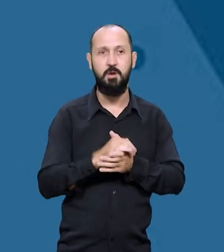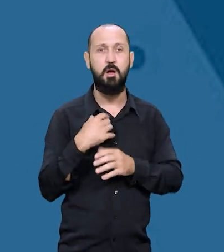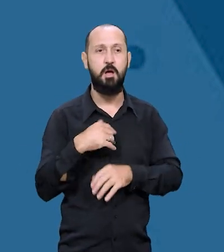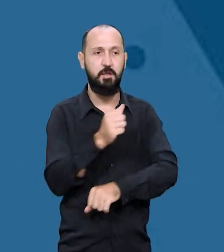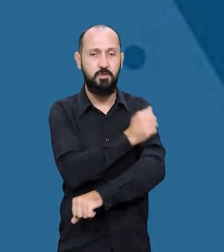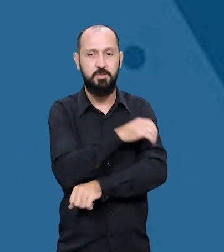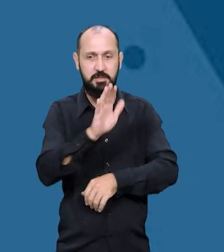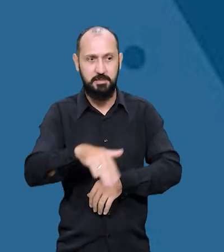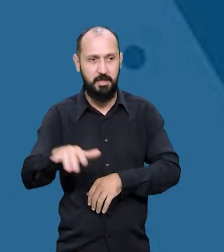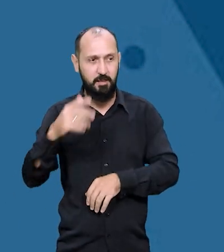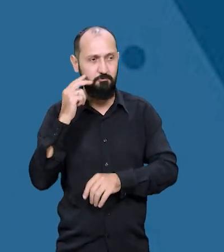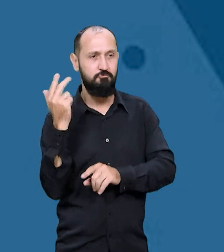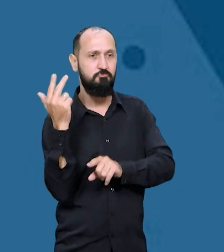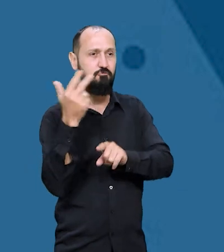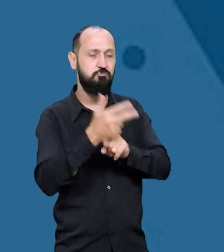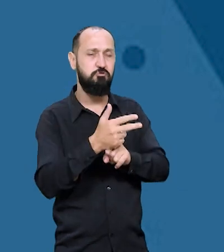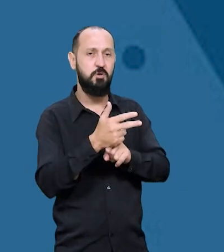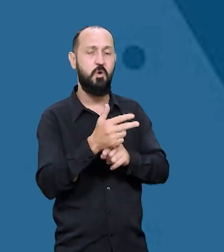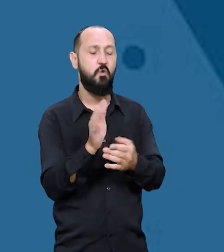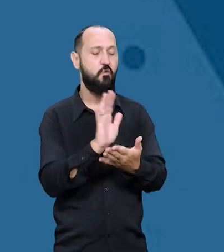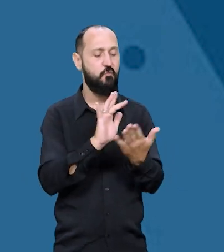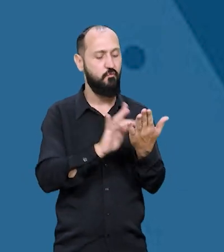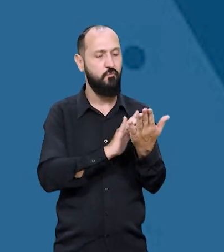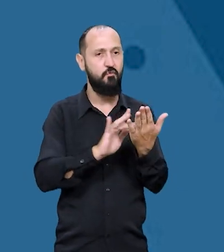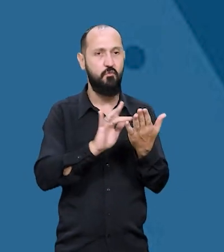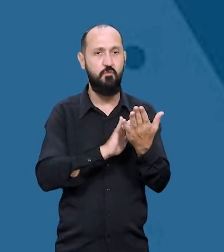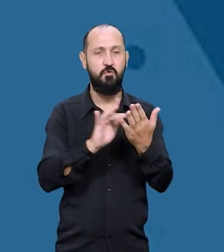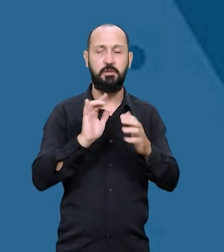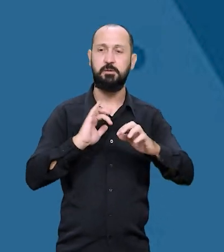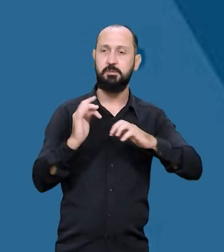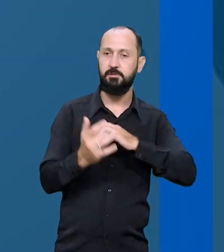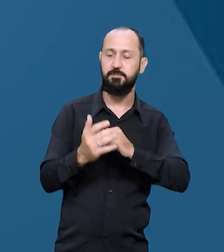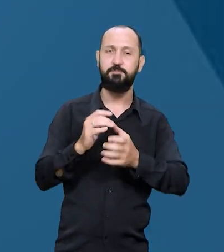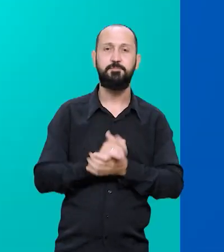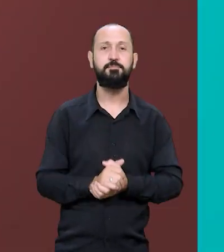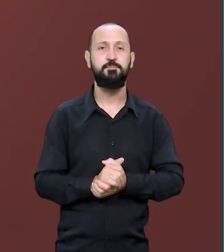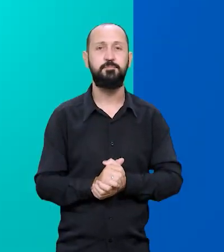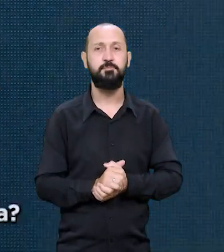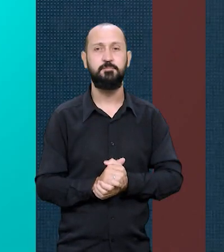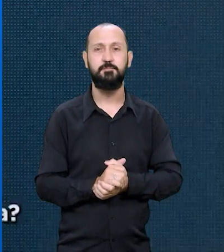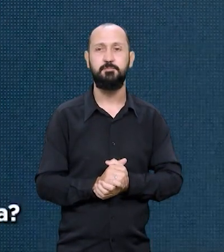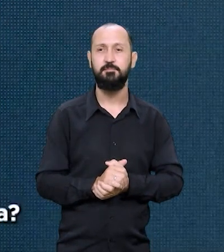próprios colegas de sala gravaram um vídeo que viralizou nas redes sociais.